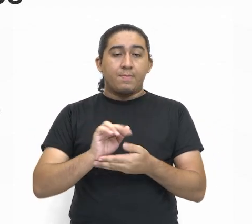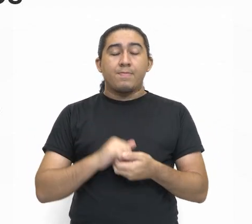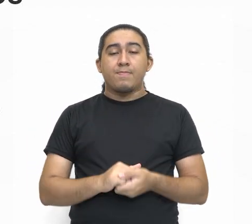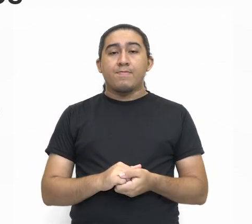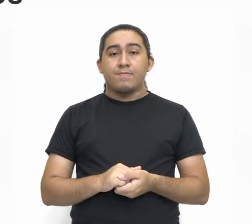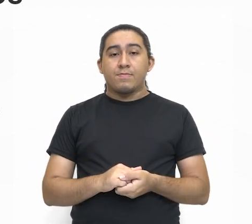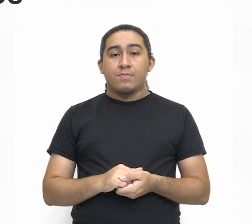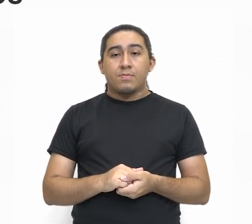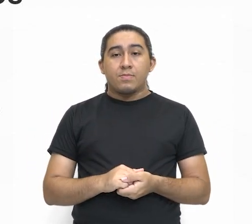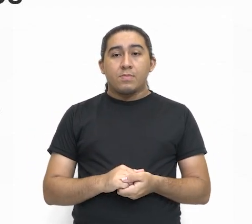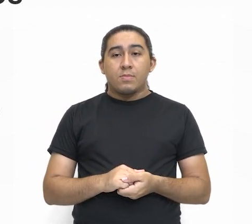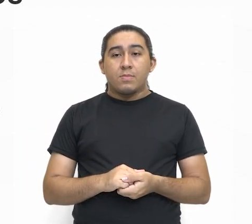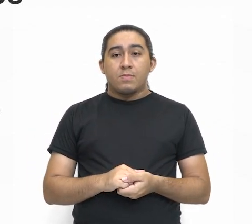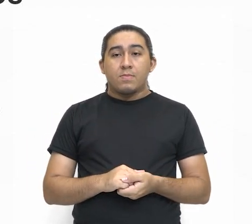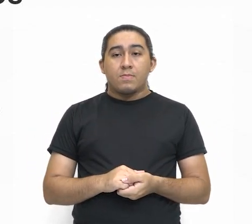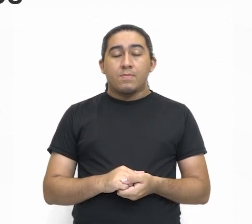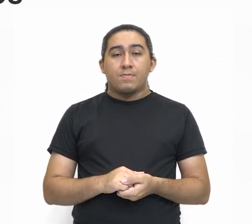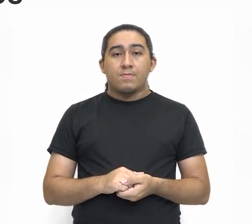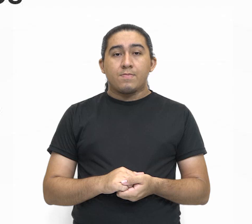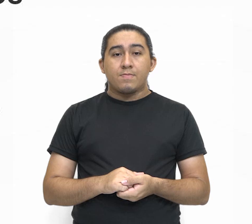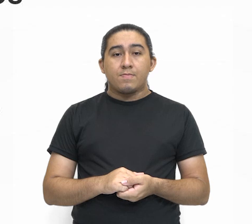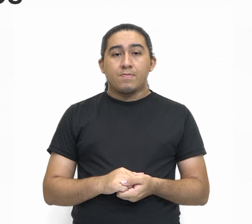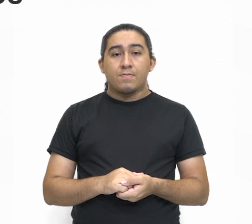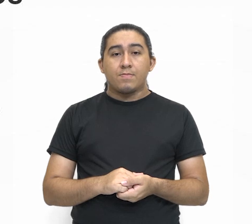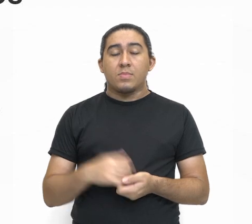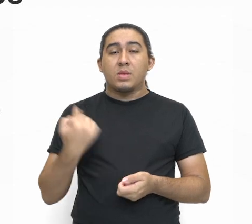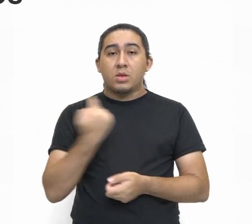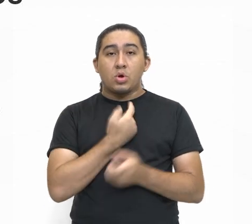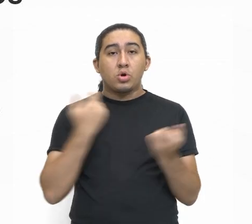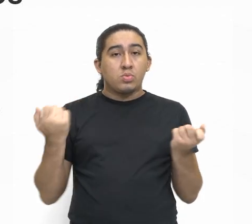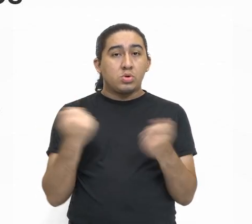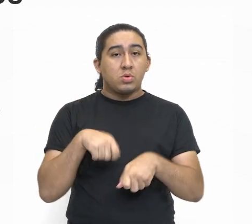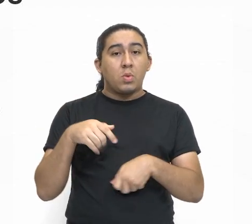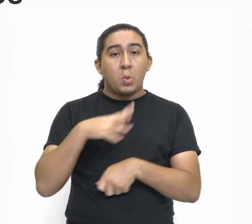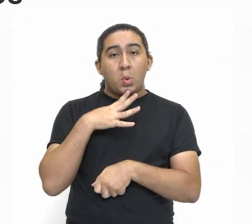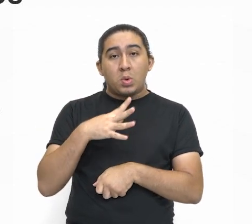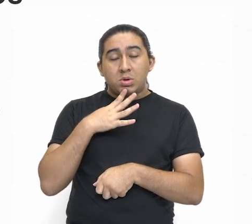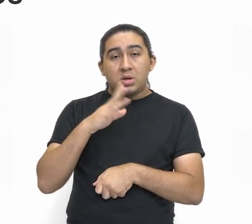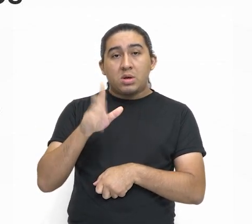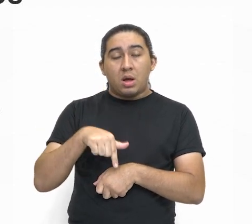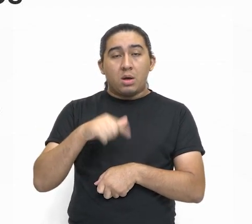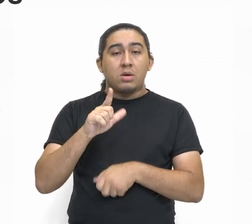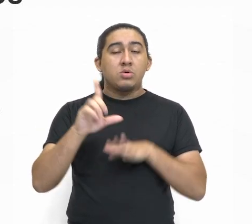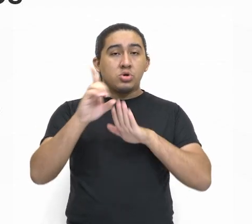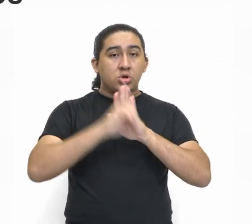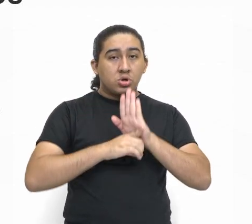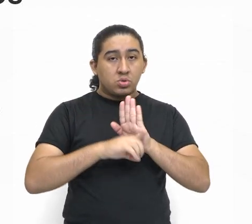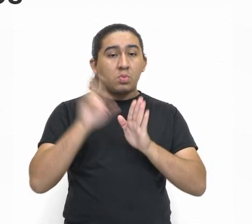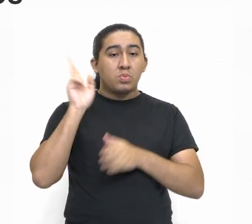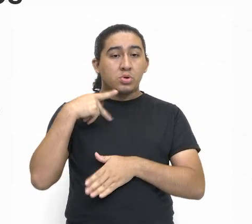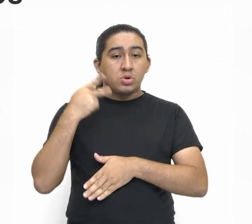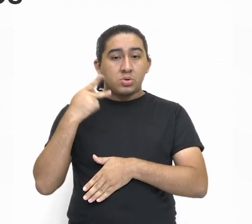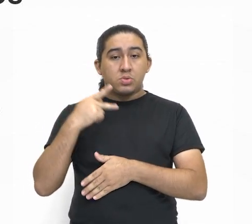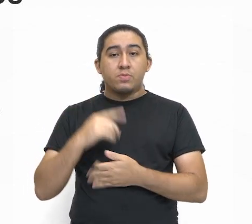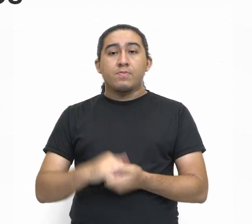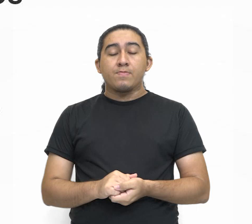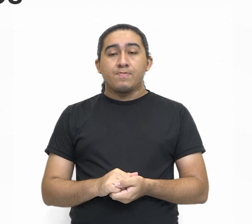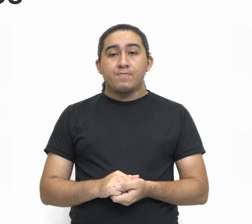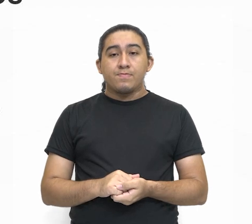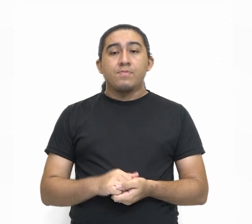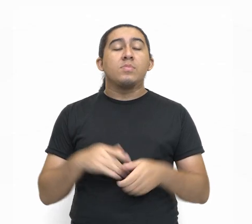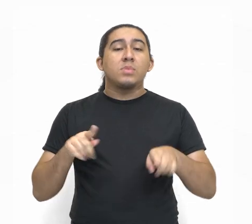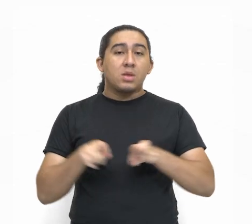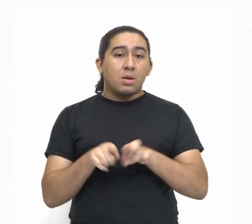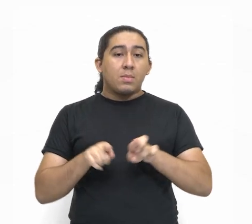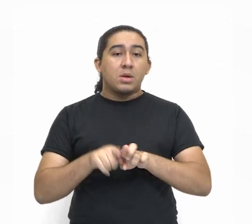Para que a possa conhecer os nossos direitos políticos. E também, pessoal, nós temos